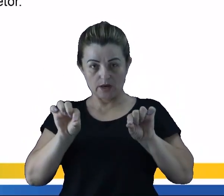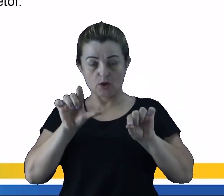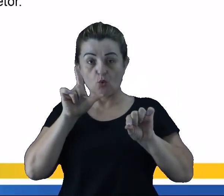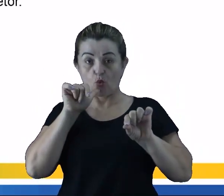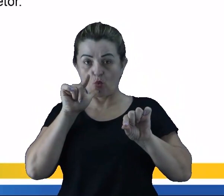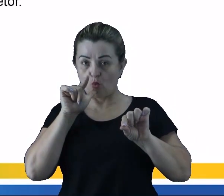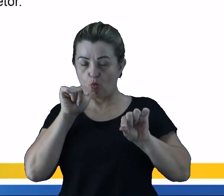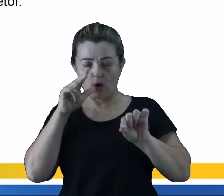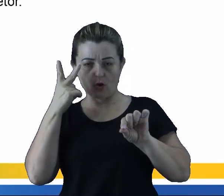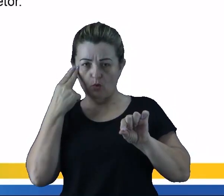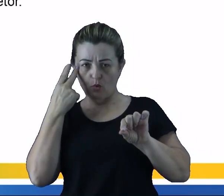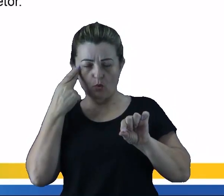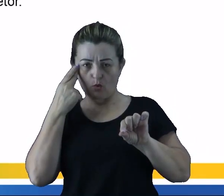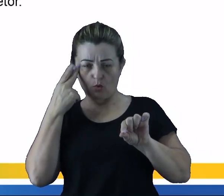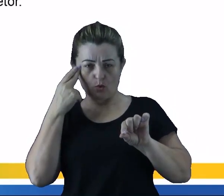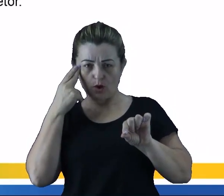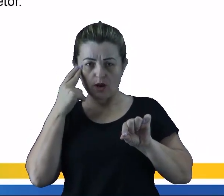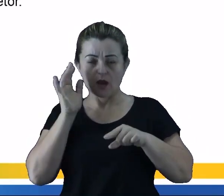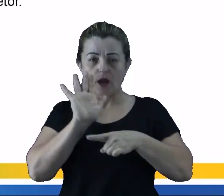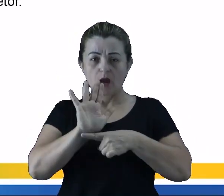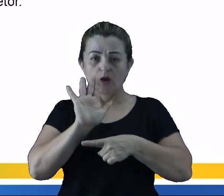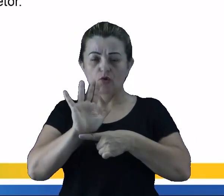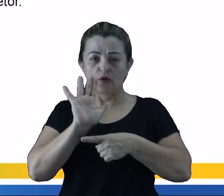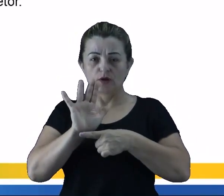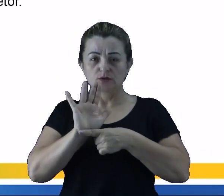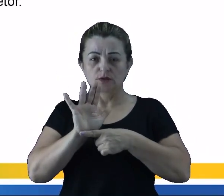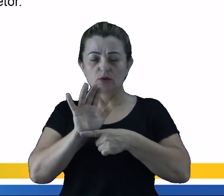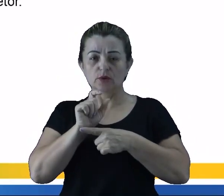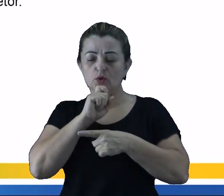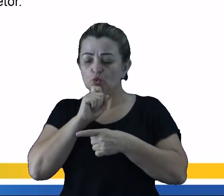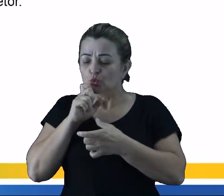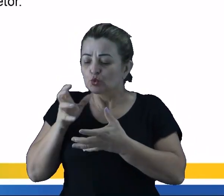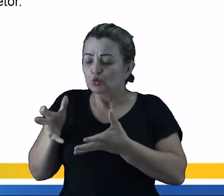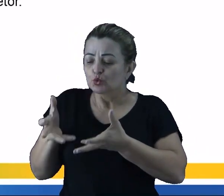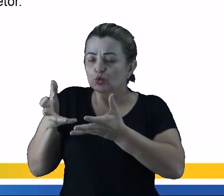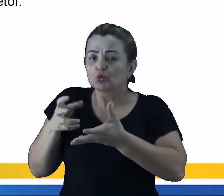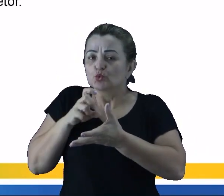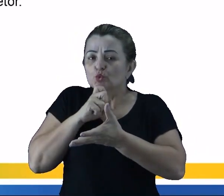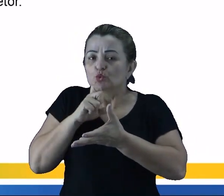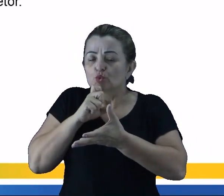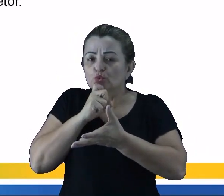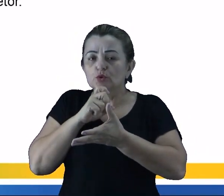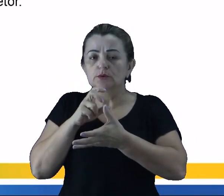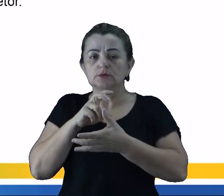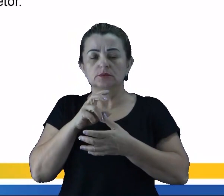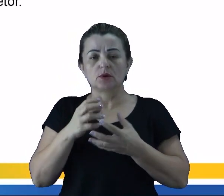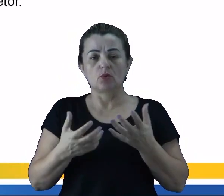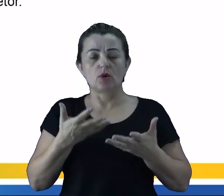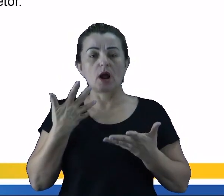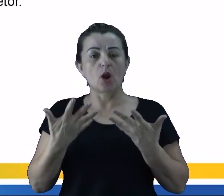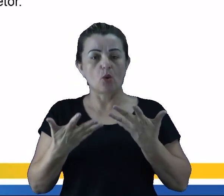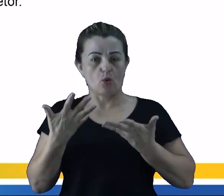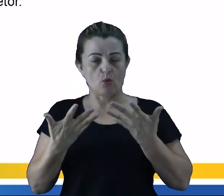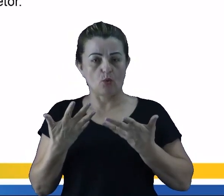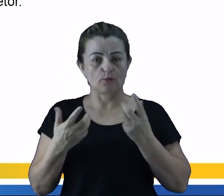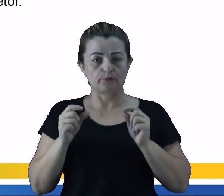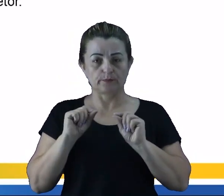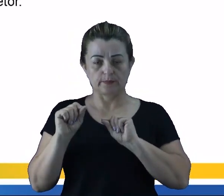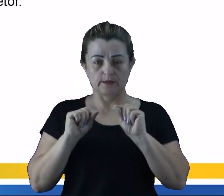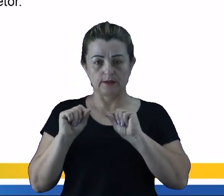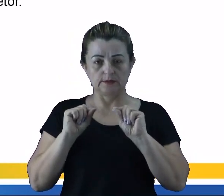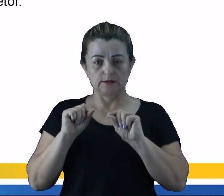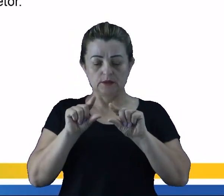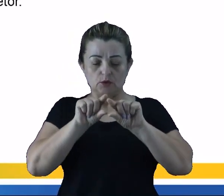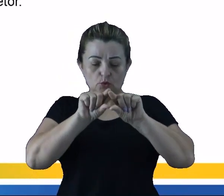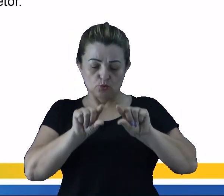corrente, que vai o quê? Ele vai ajudar a resfriar esse vapor. E à medida que esse vapor vai sendo resfriado no tubo,